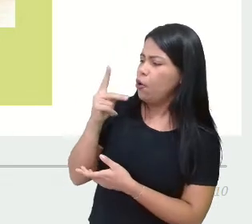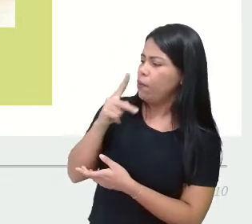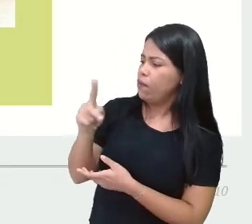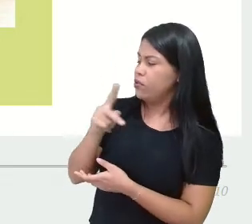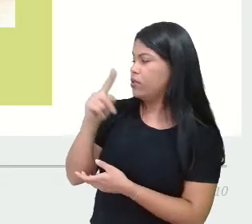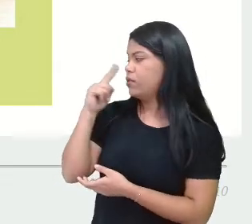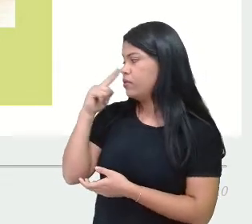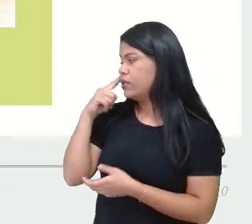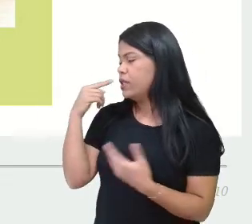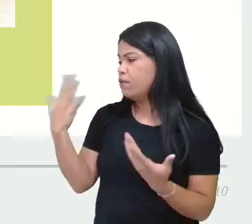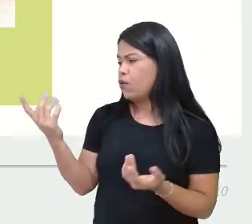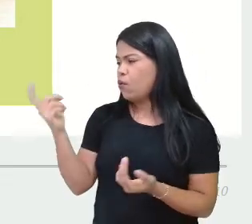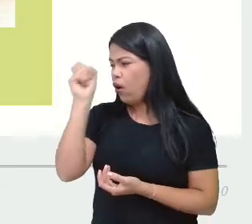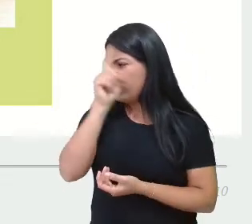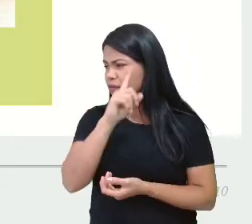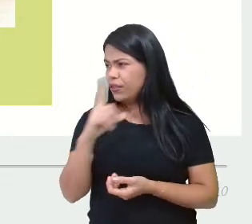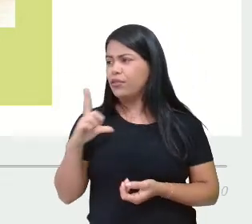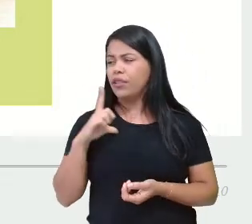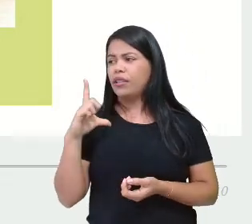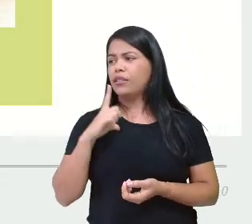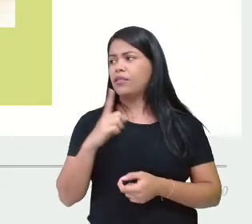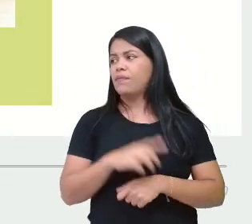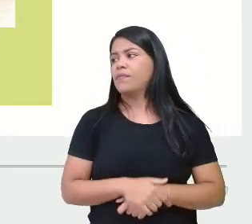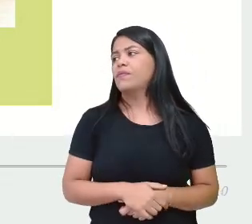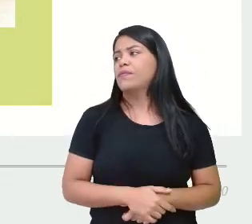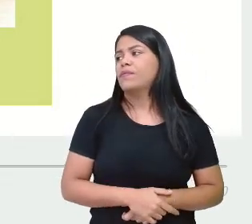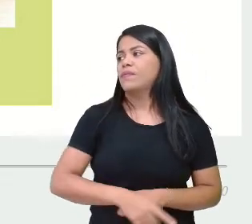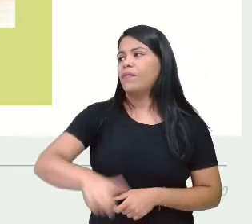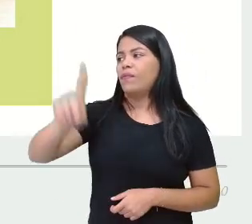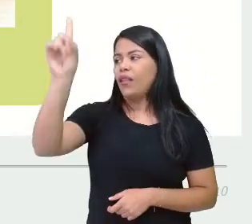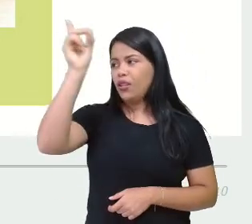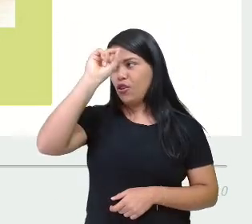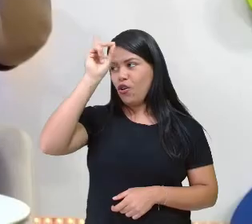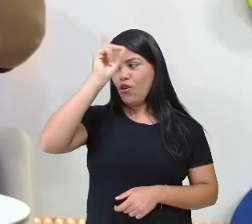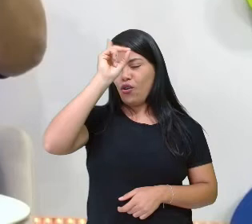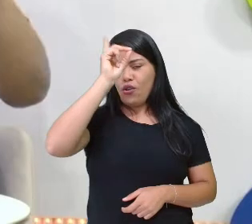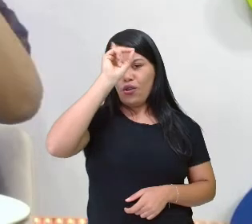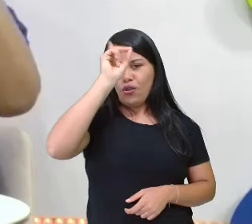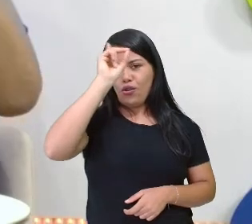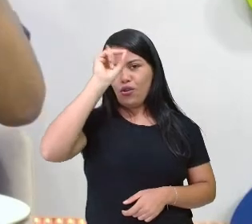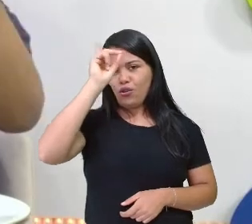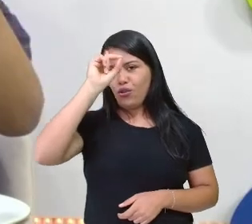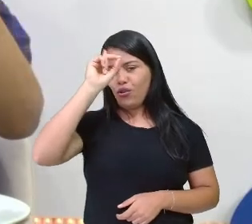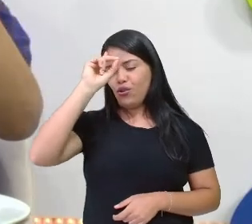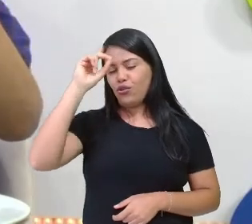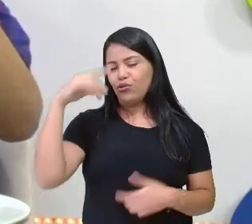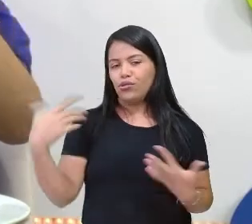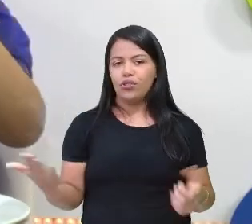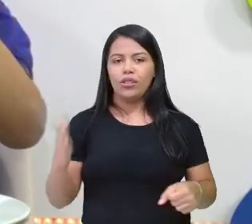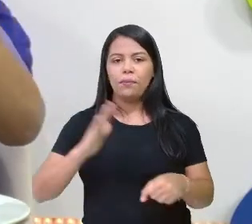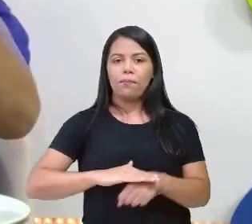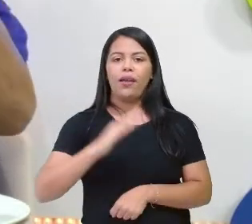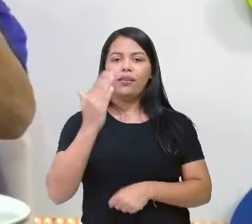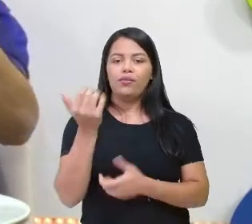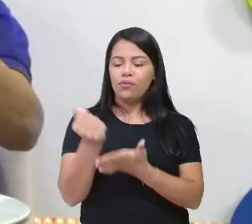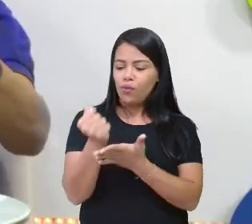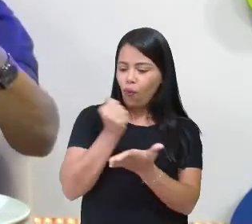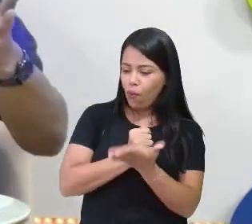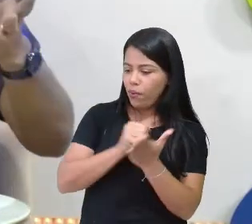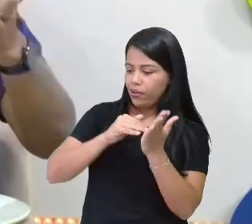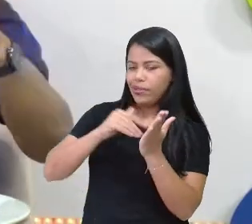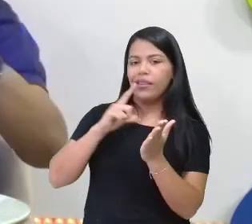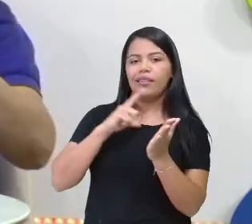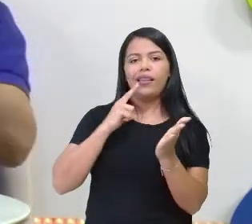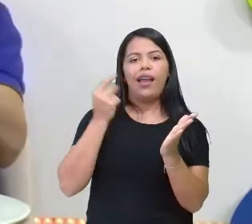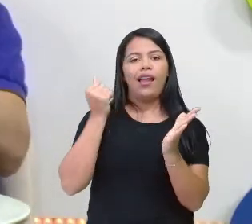aérea teve com essa família? Todo dia, praticamente, ia lá mais uma passagem com desconto. Porque nascia mais